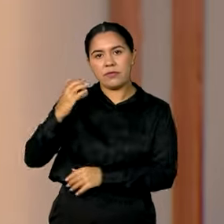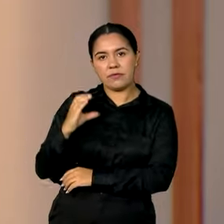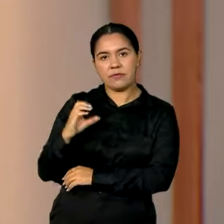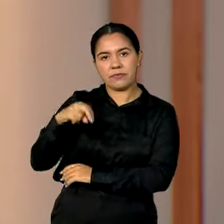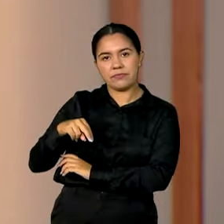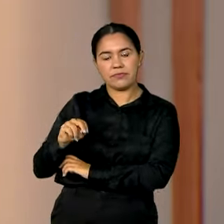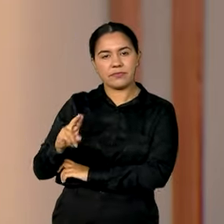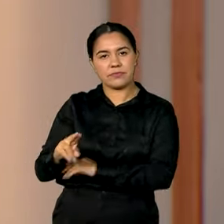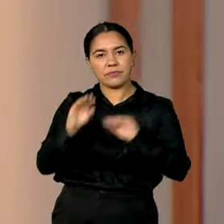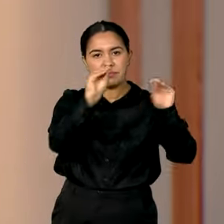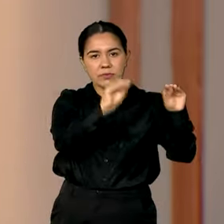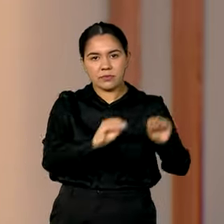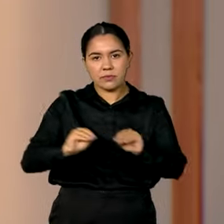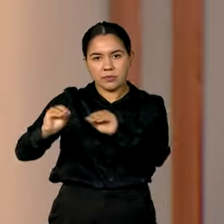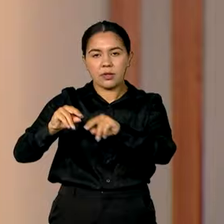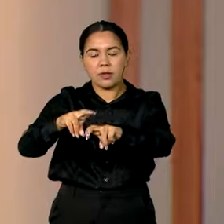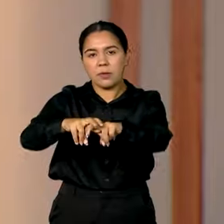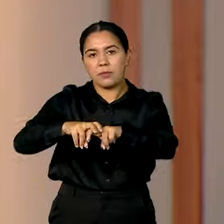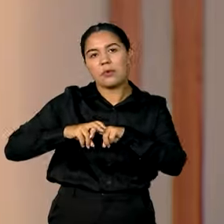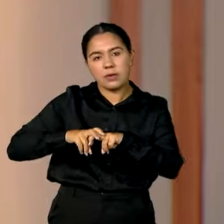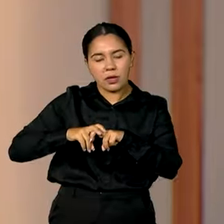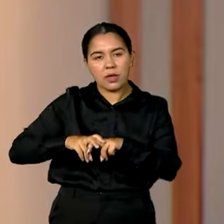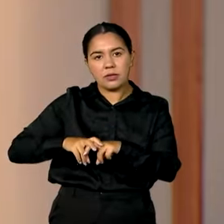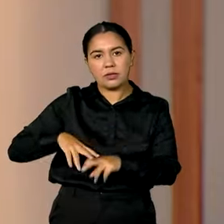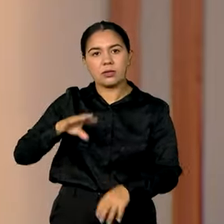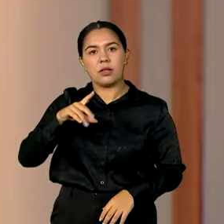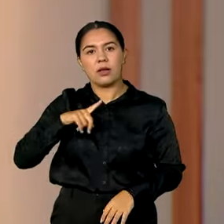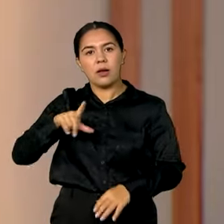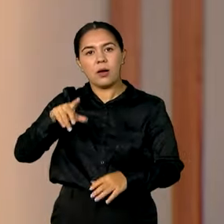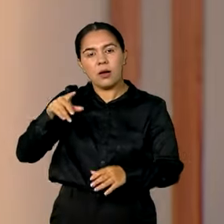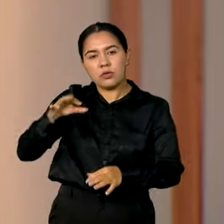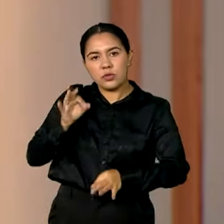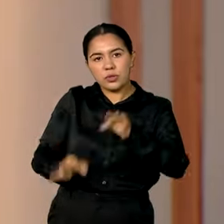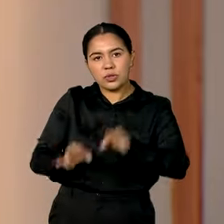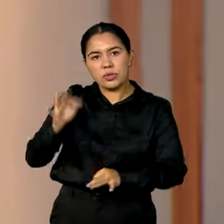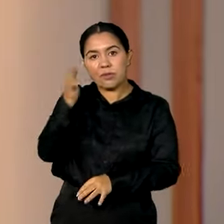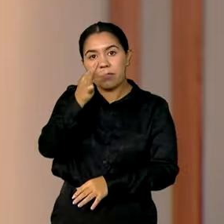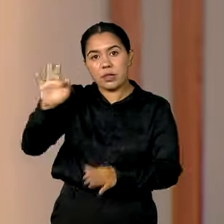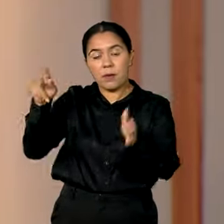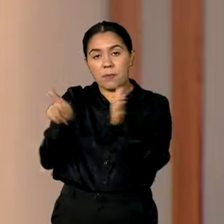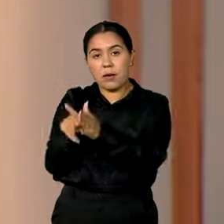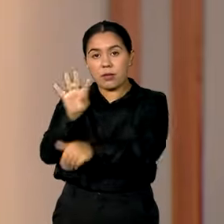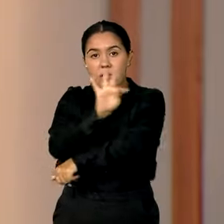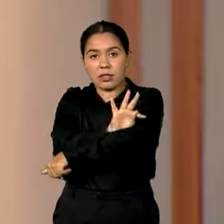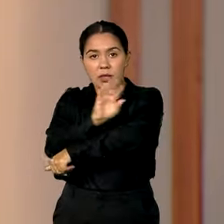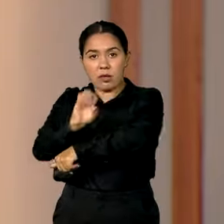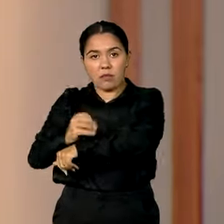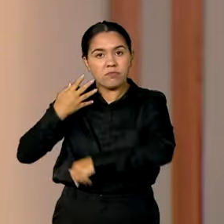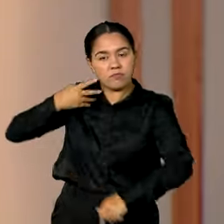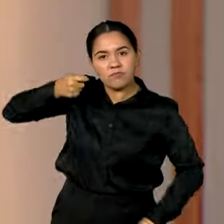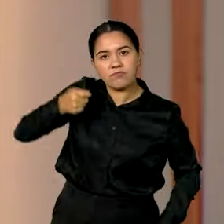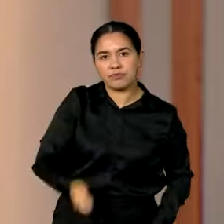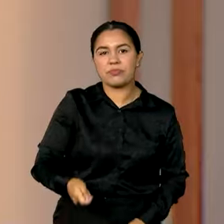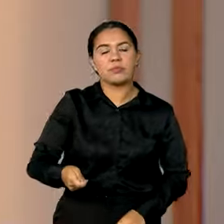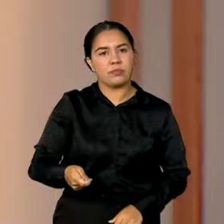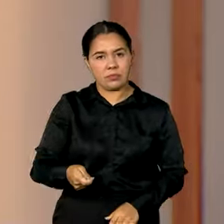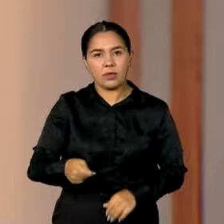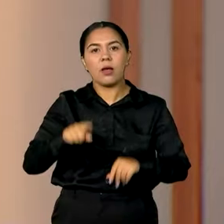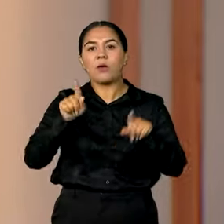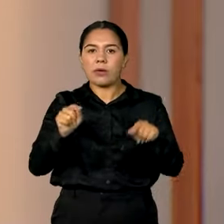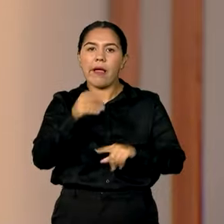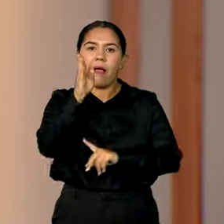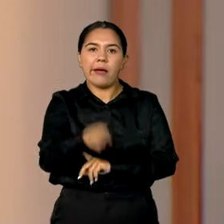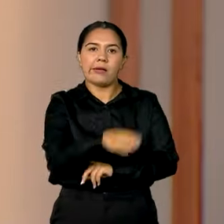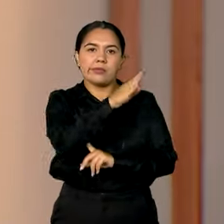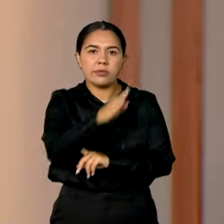decisão da Justiça Federal no Tocantins emitida no início de novembro. Essa determinação anulou a eliminação